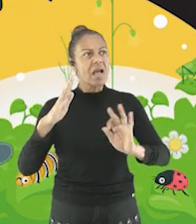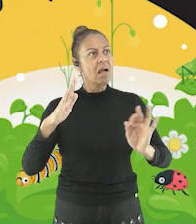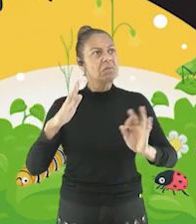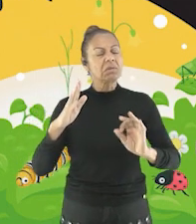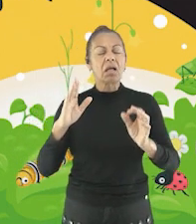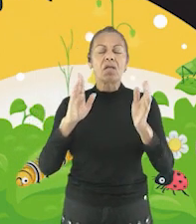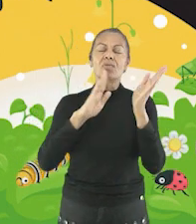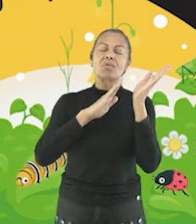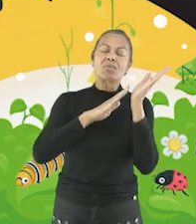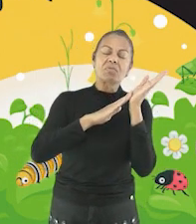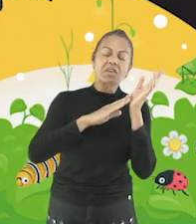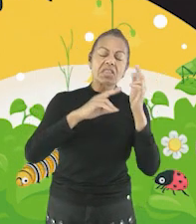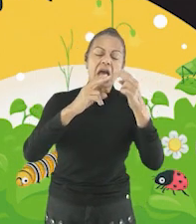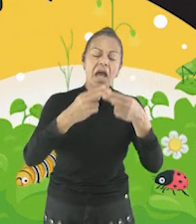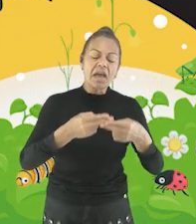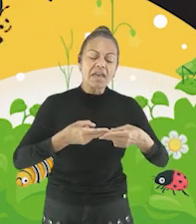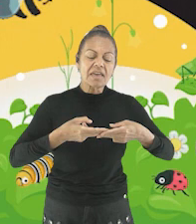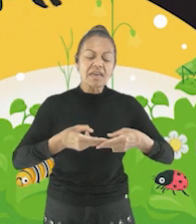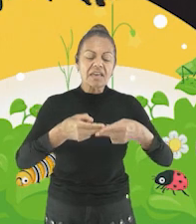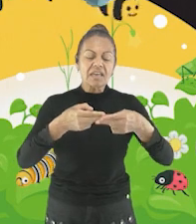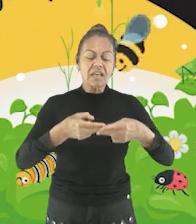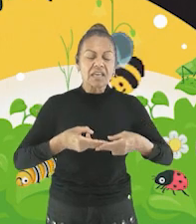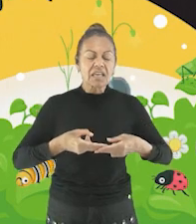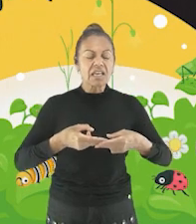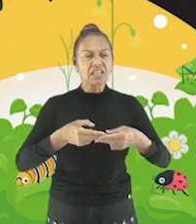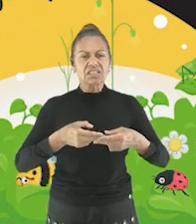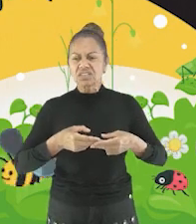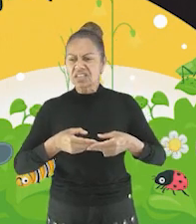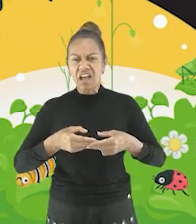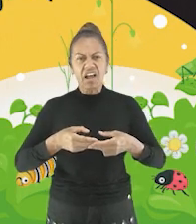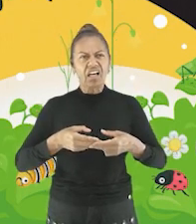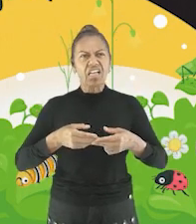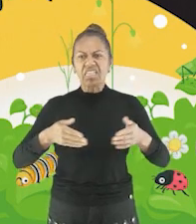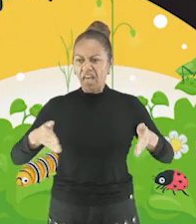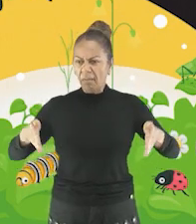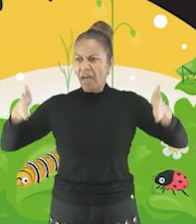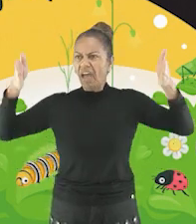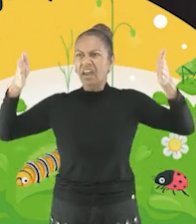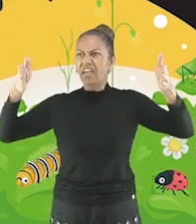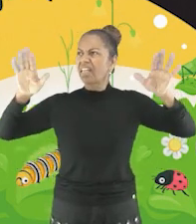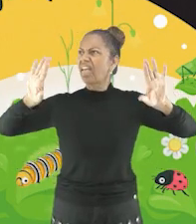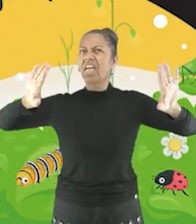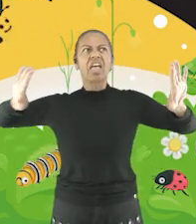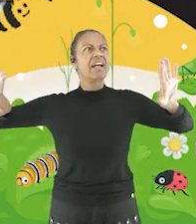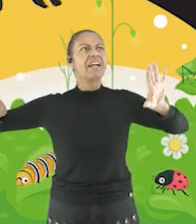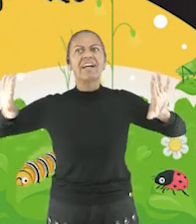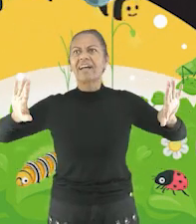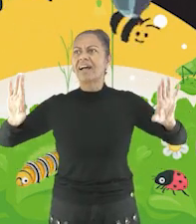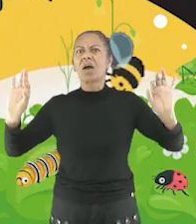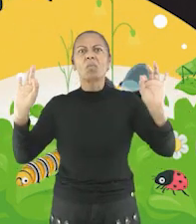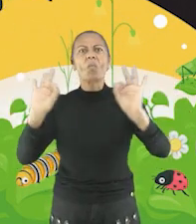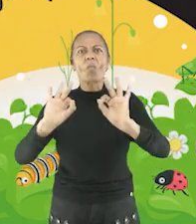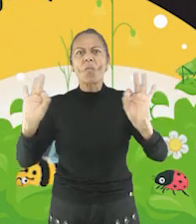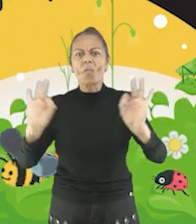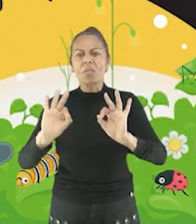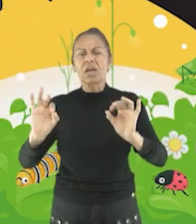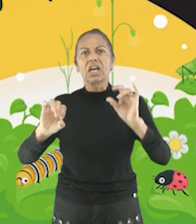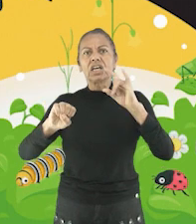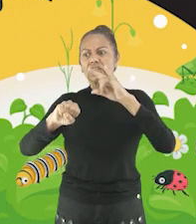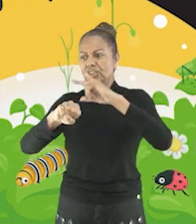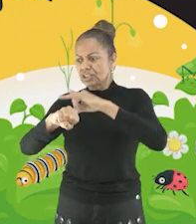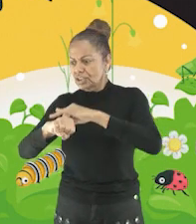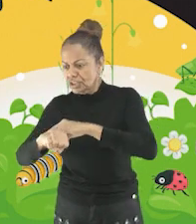Ninguém podia dormir na rede, porque na casa não tia parede.